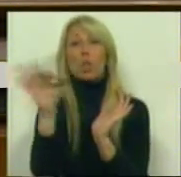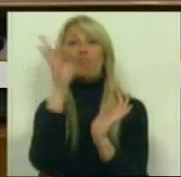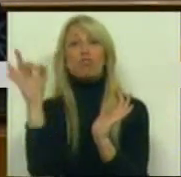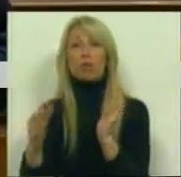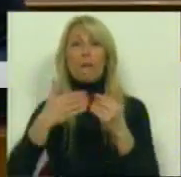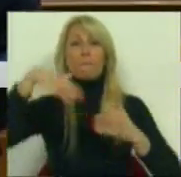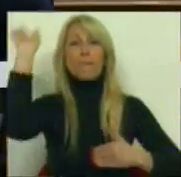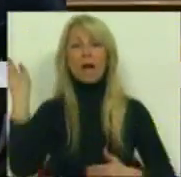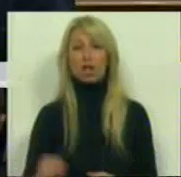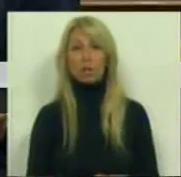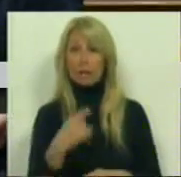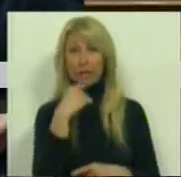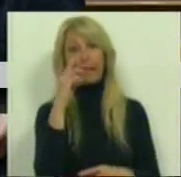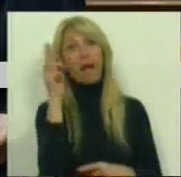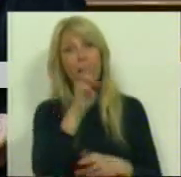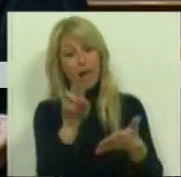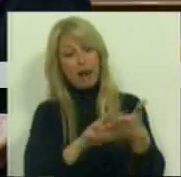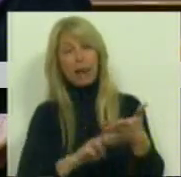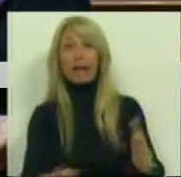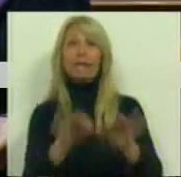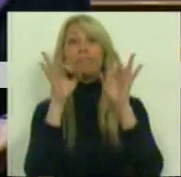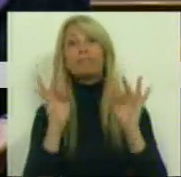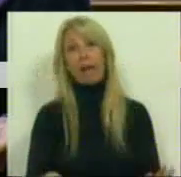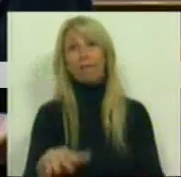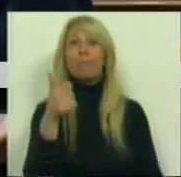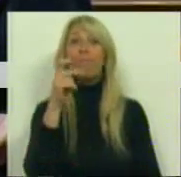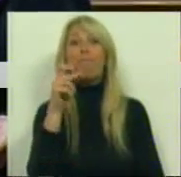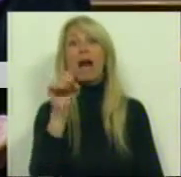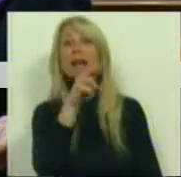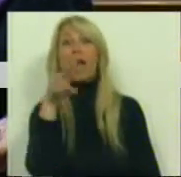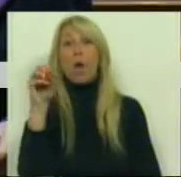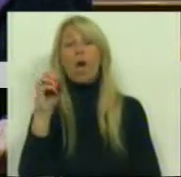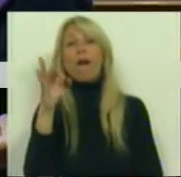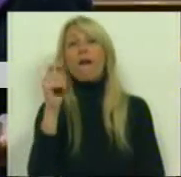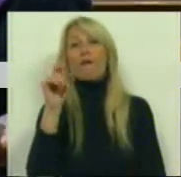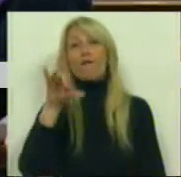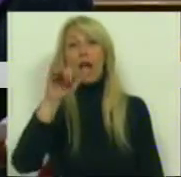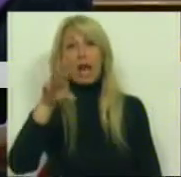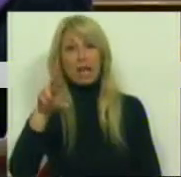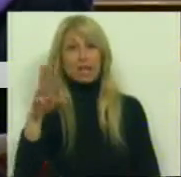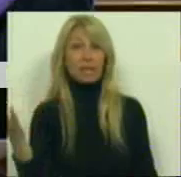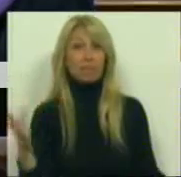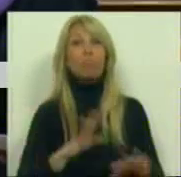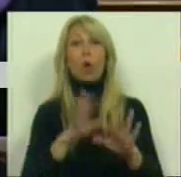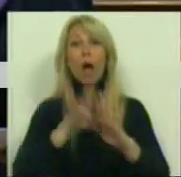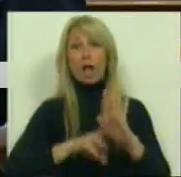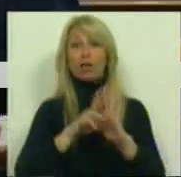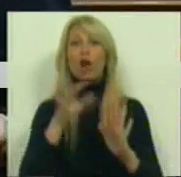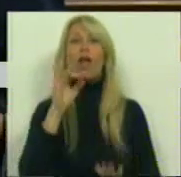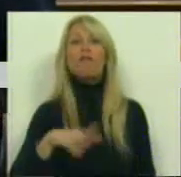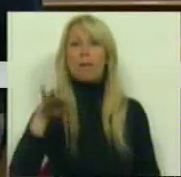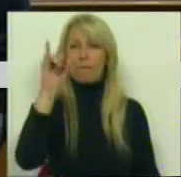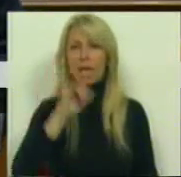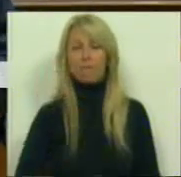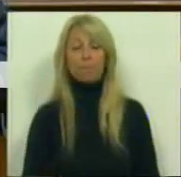Citei, como deve calcular, Sr. Ministro, Bagão Félix sobre o relatório do FMI. E é